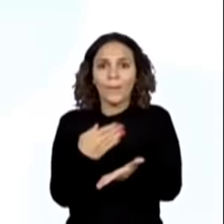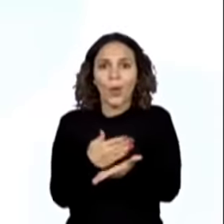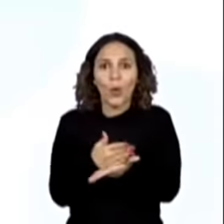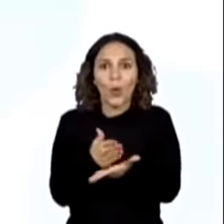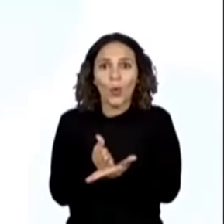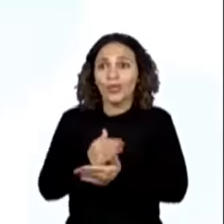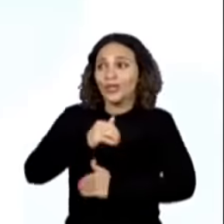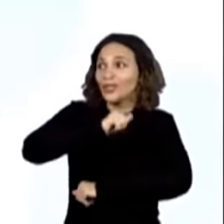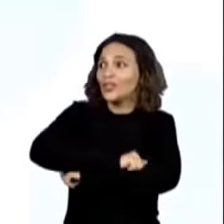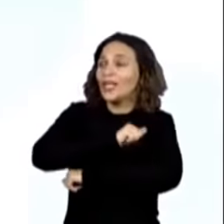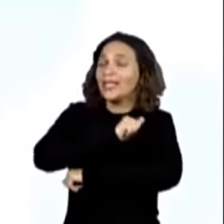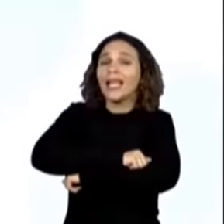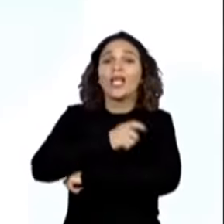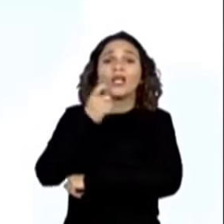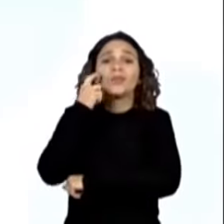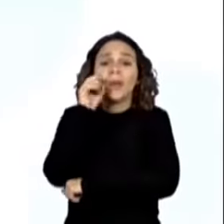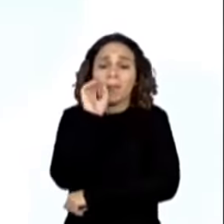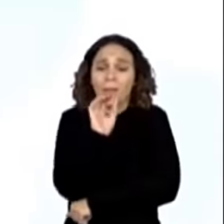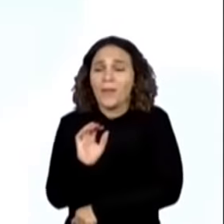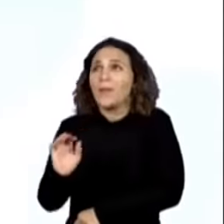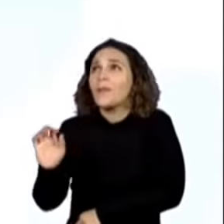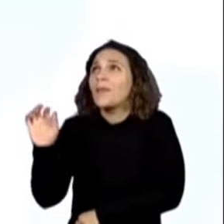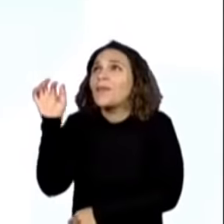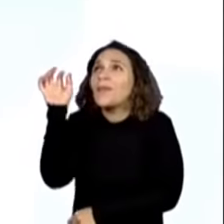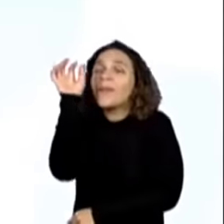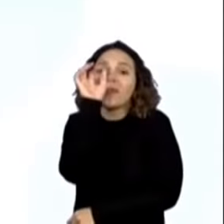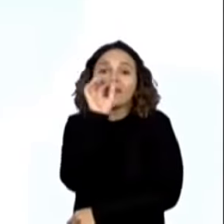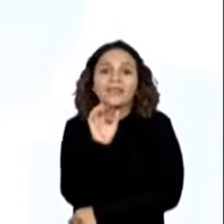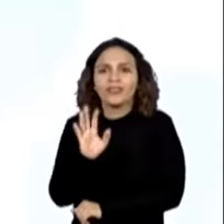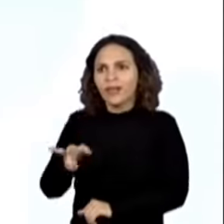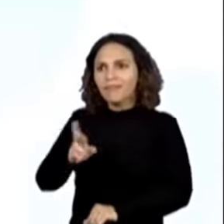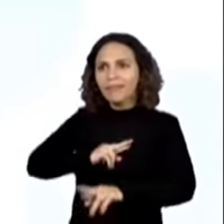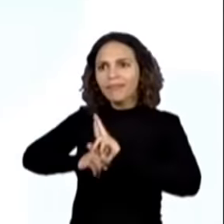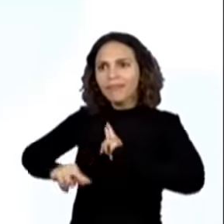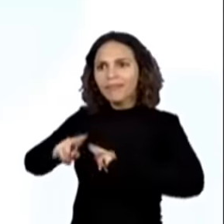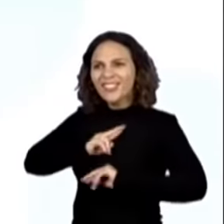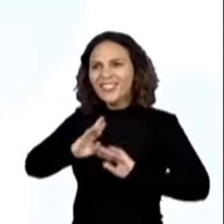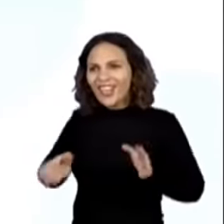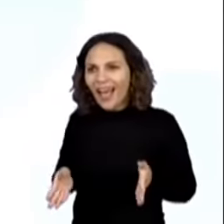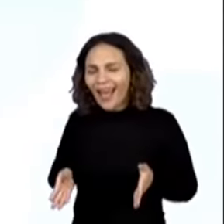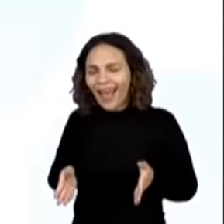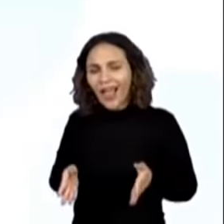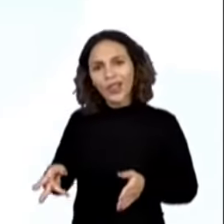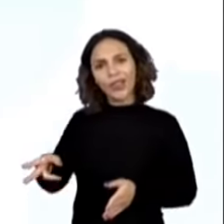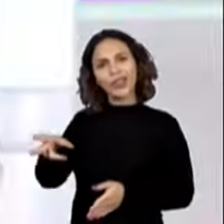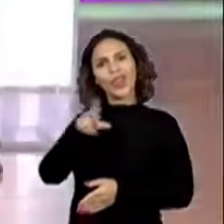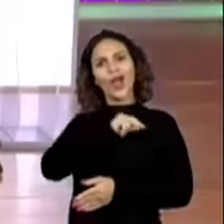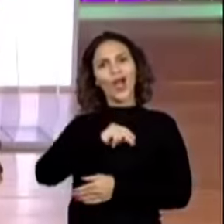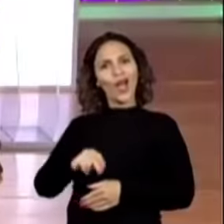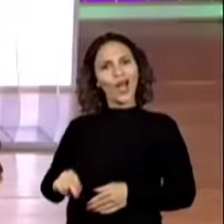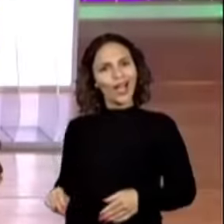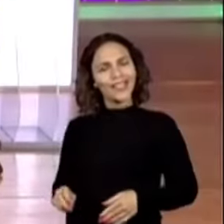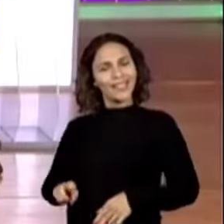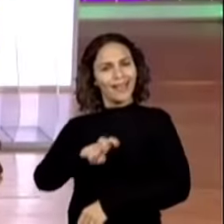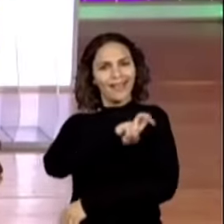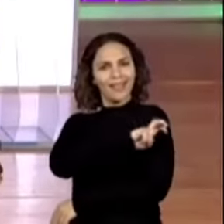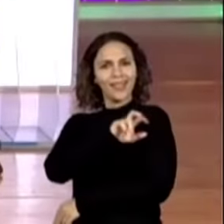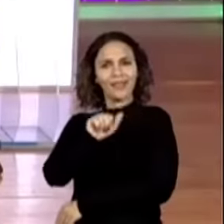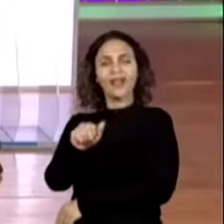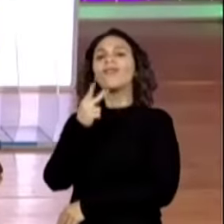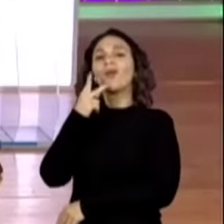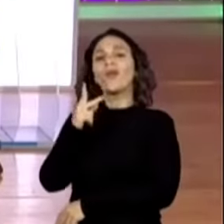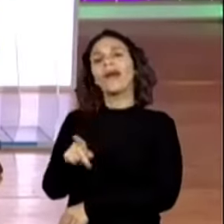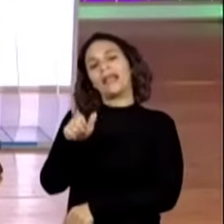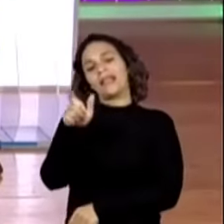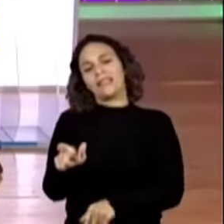janelas de jujuba. Já tem resposta a galera da escola Professor José Fernandes. Quinto ano A. Já começou. João e Maria.